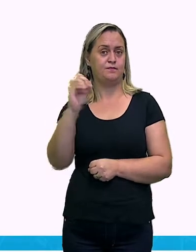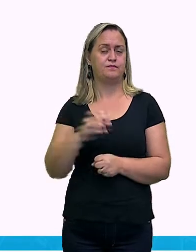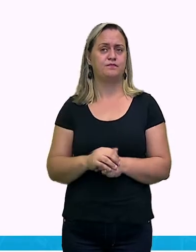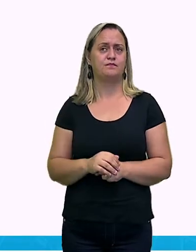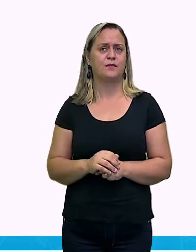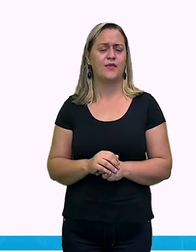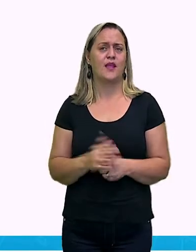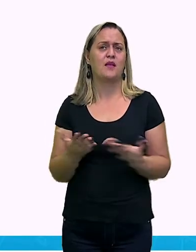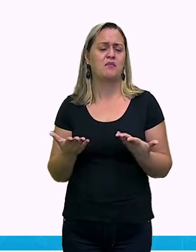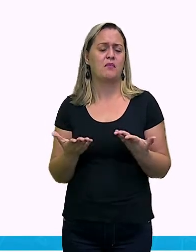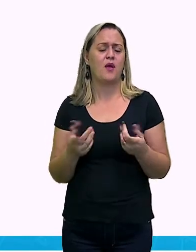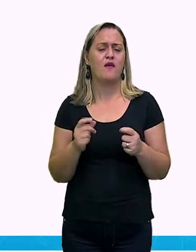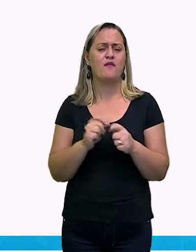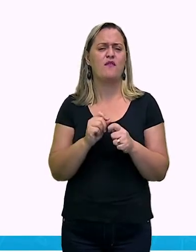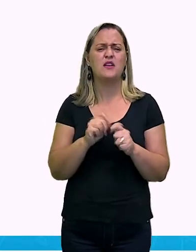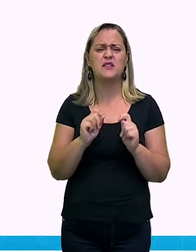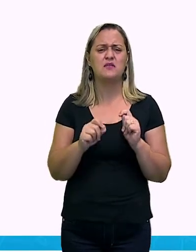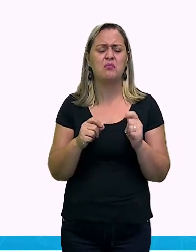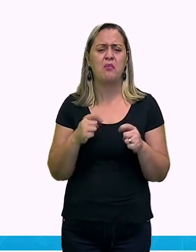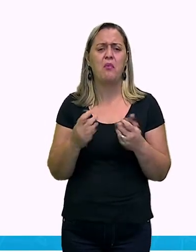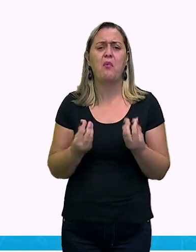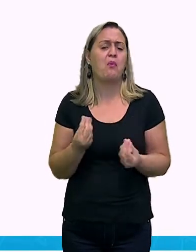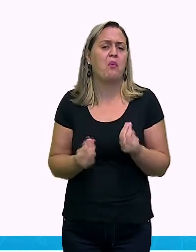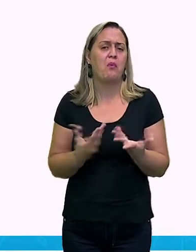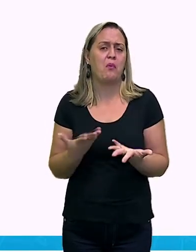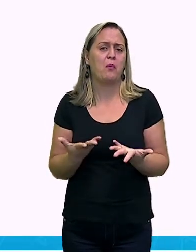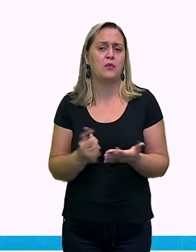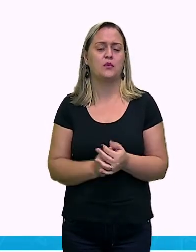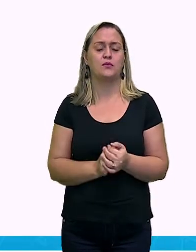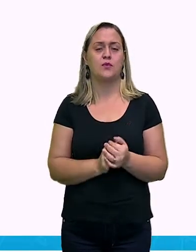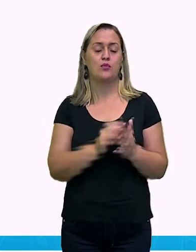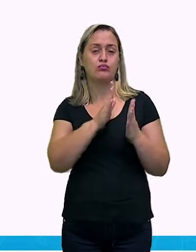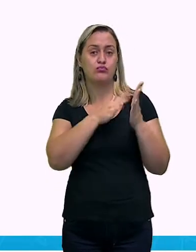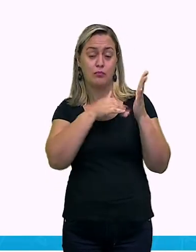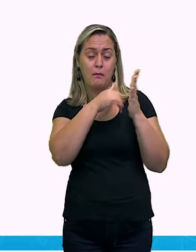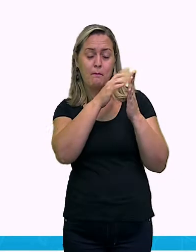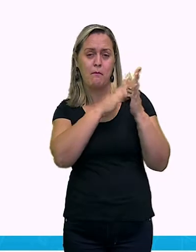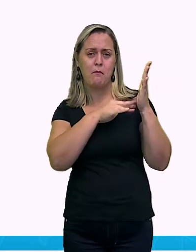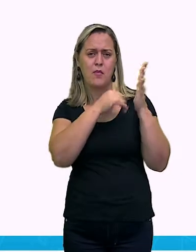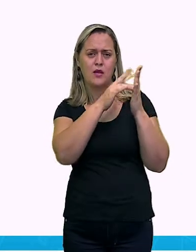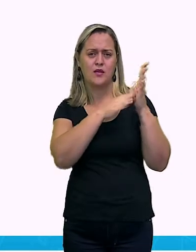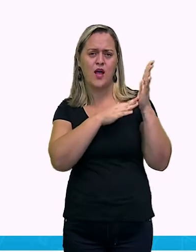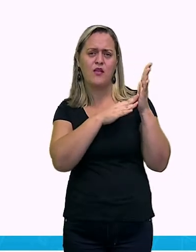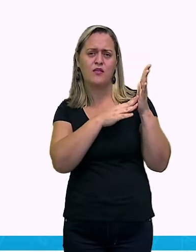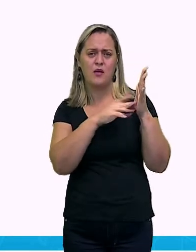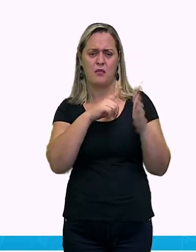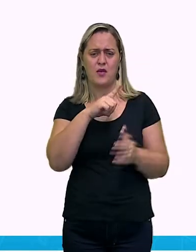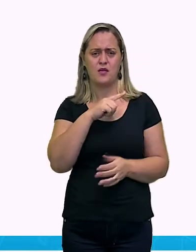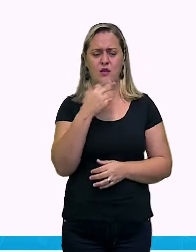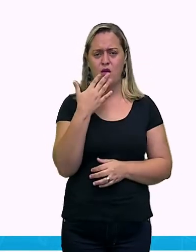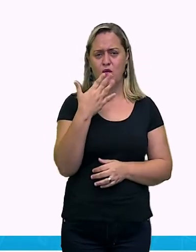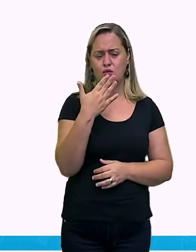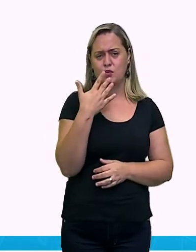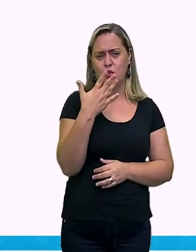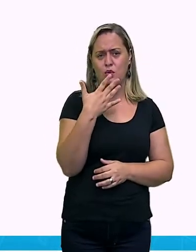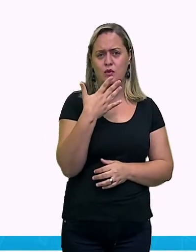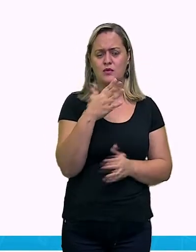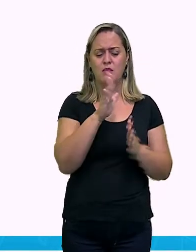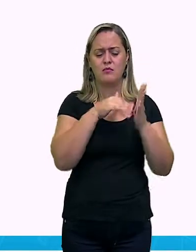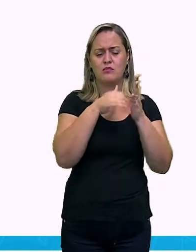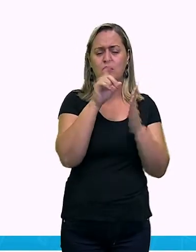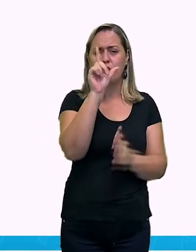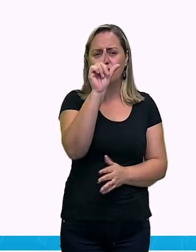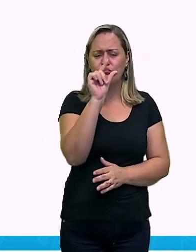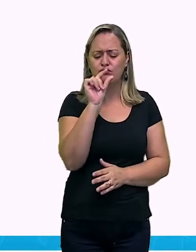tonal, ou seja, a decomposição das cores, dos tons das cores, ela é obtida a partir das pinceladas diminutas.